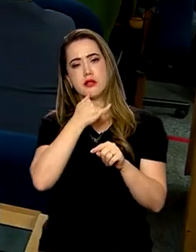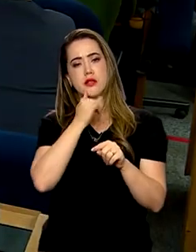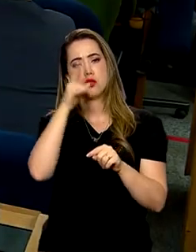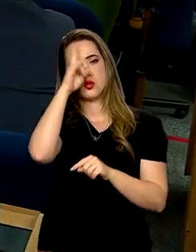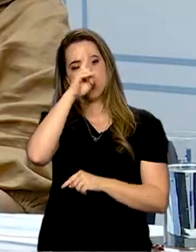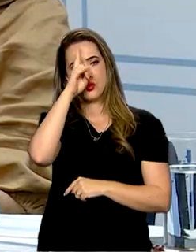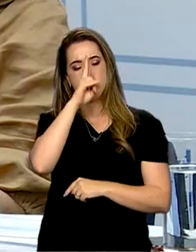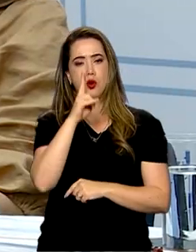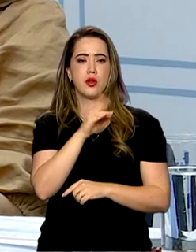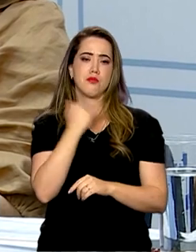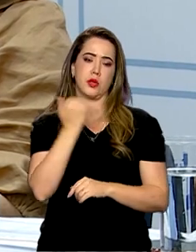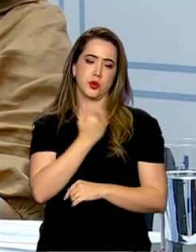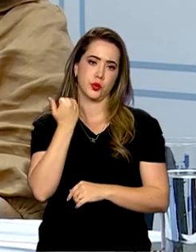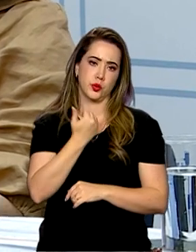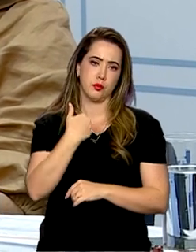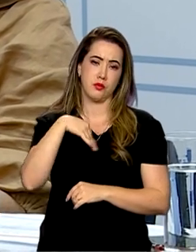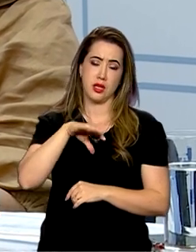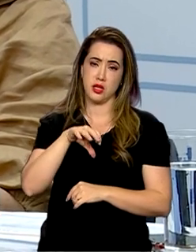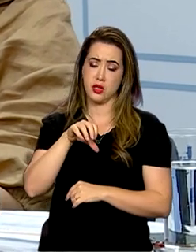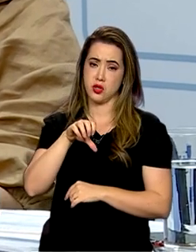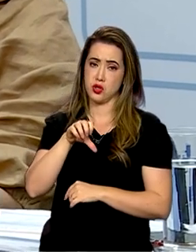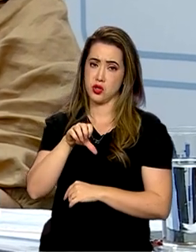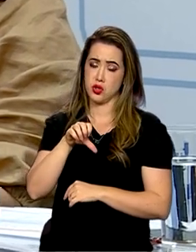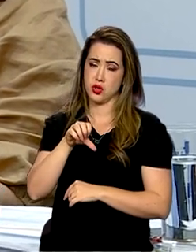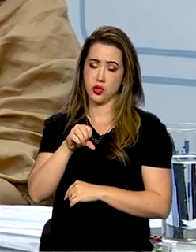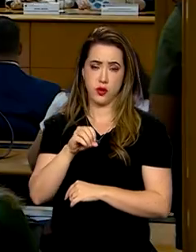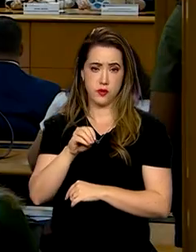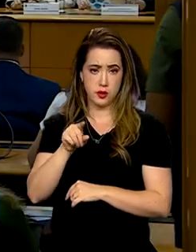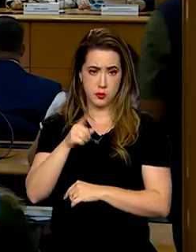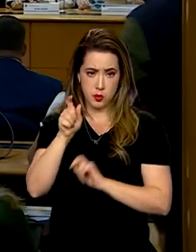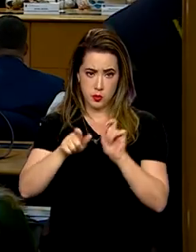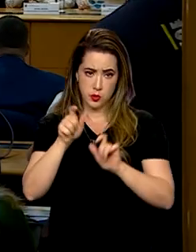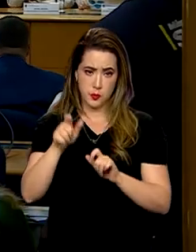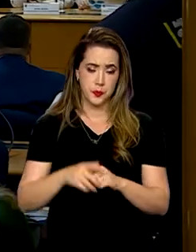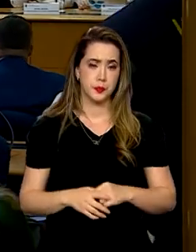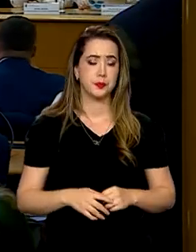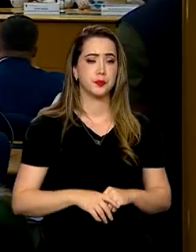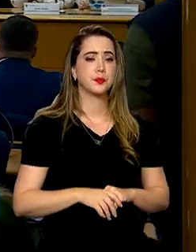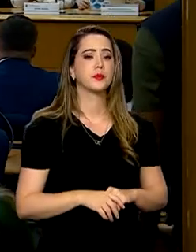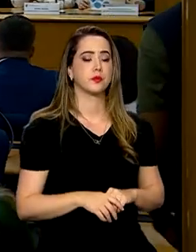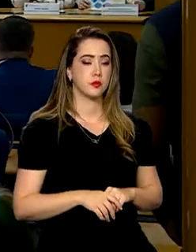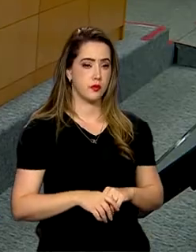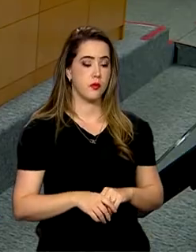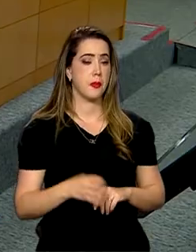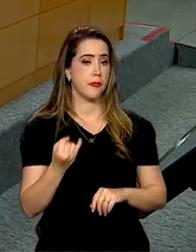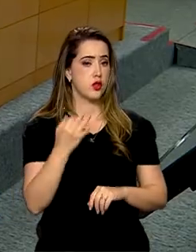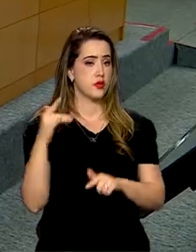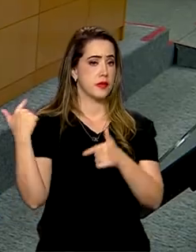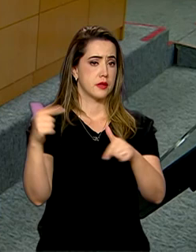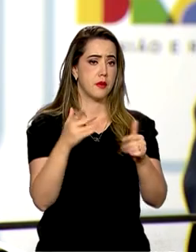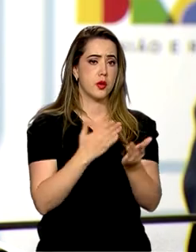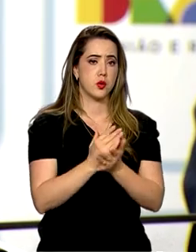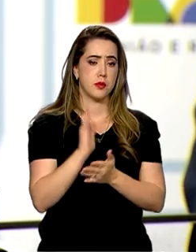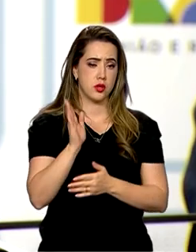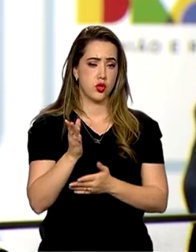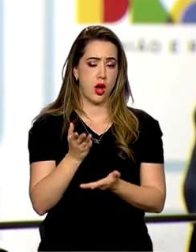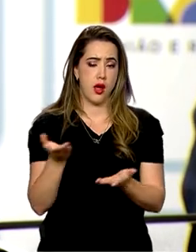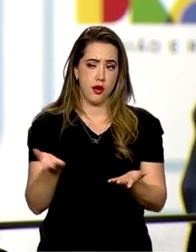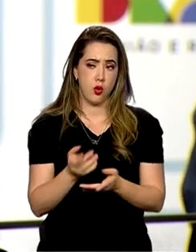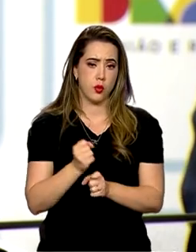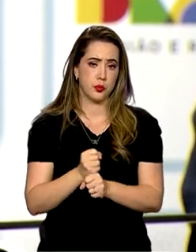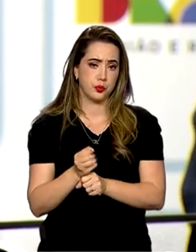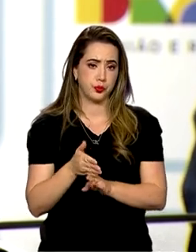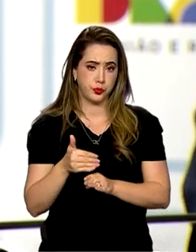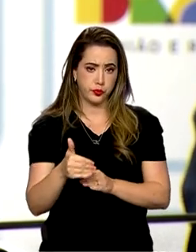novo parque saúde prevê investimentos para até 2026, com algumas ações já começando este ano. Essa